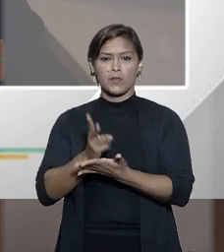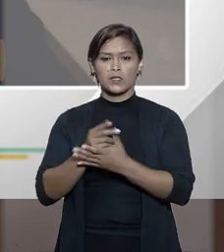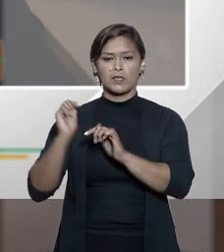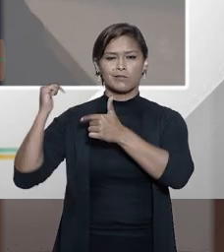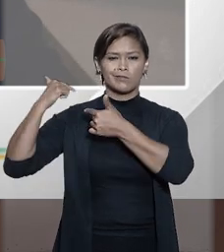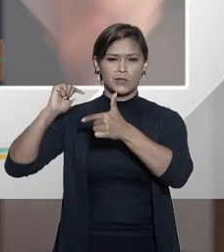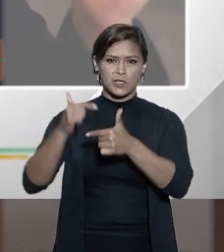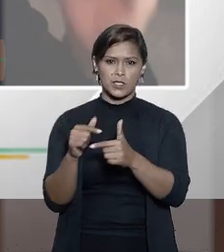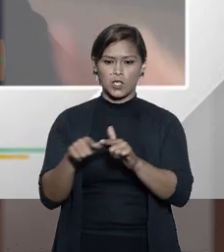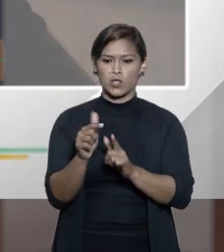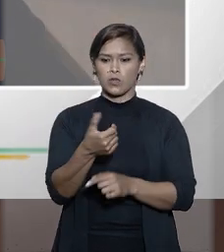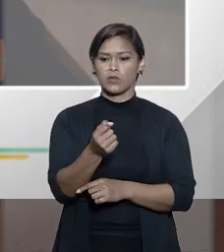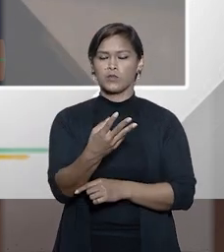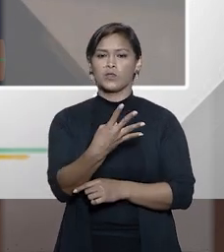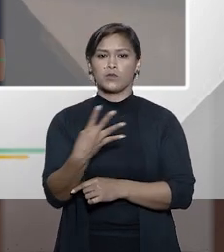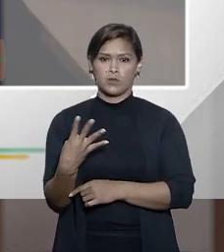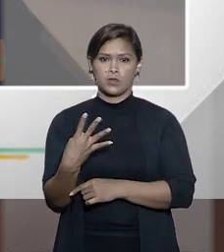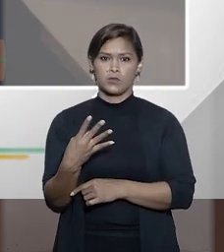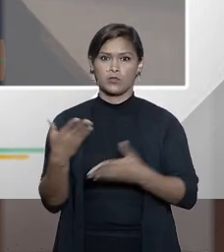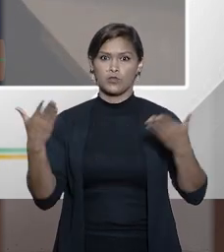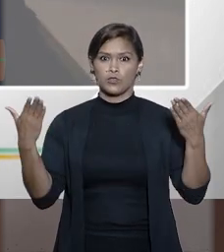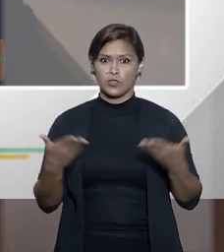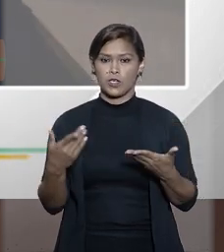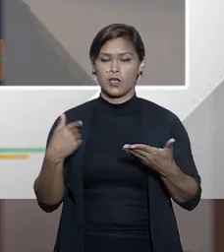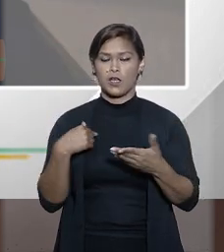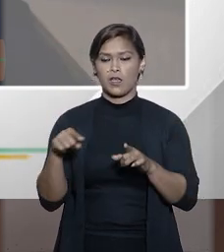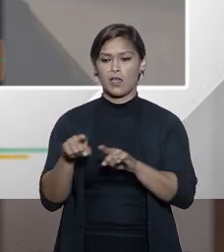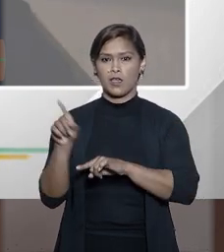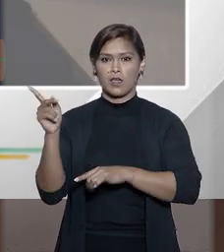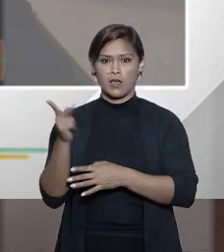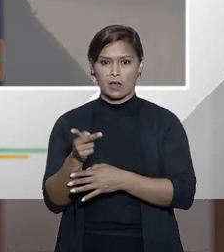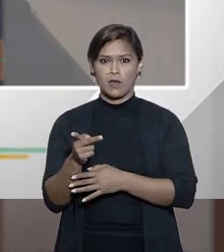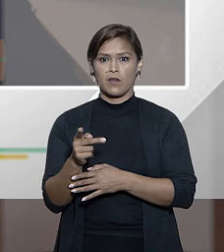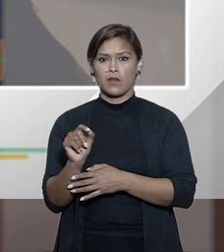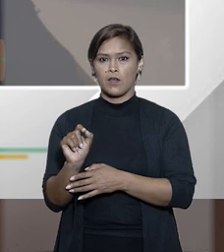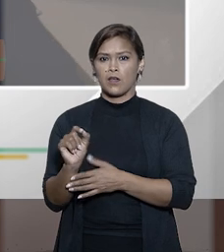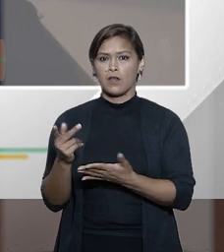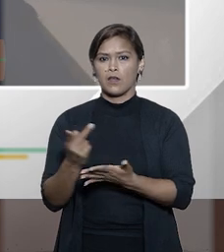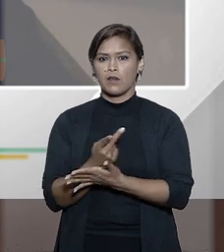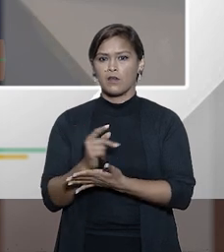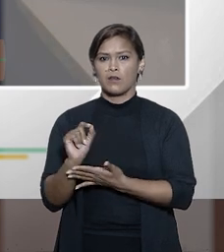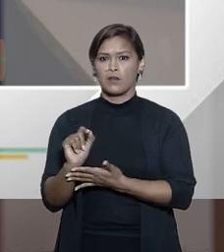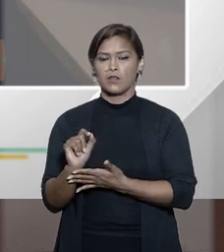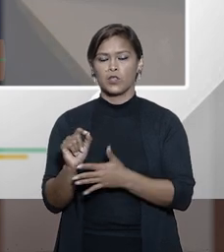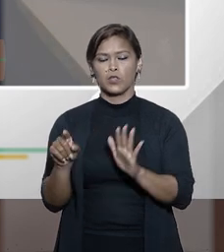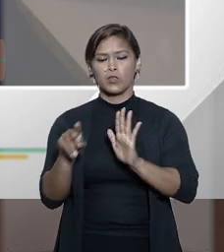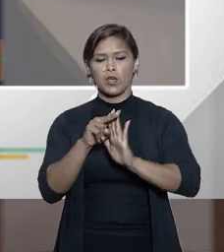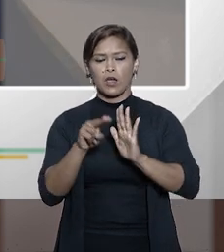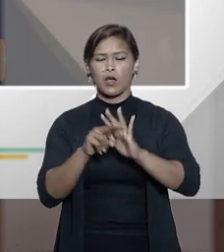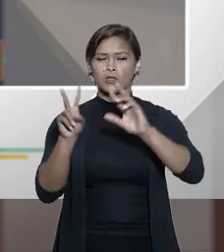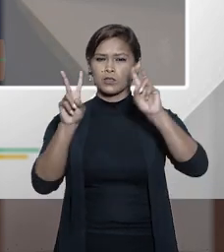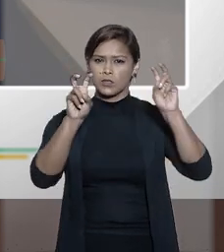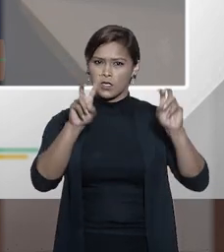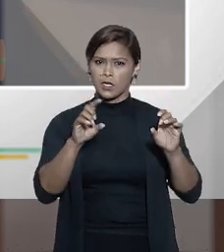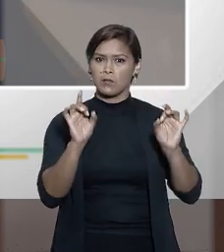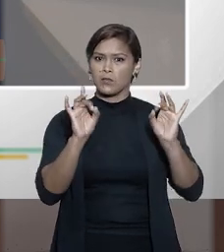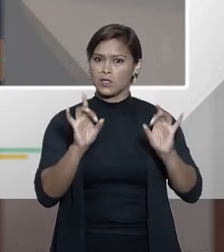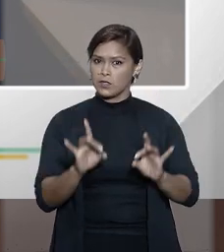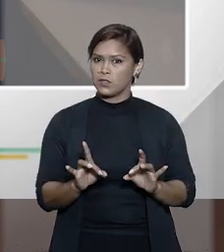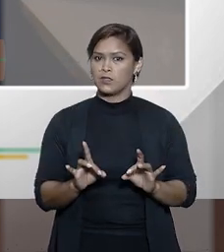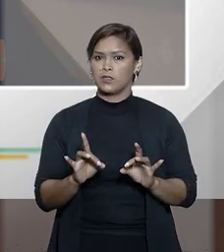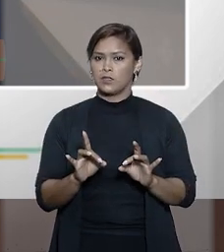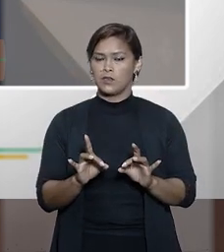essa tradição desde aí 2004. E quanto... quanto a... a questão específica